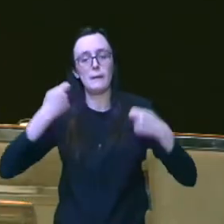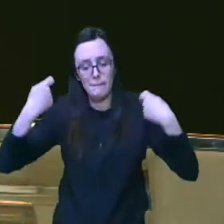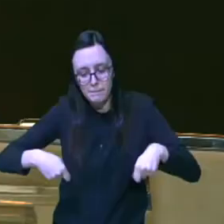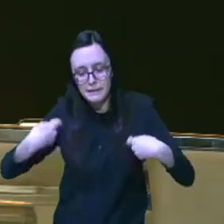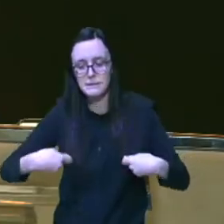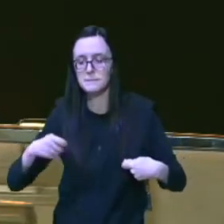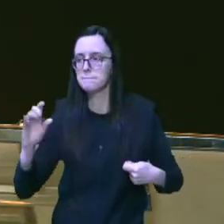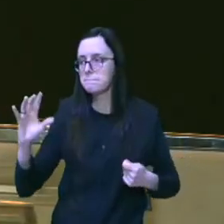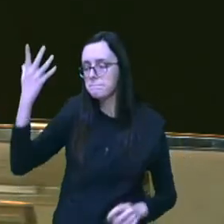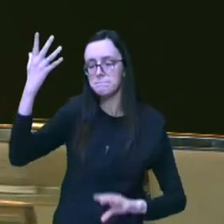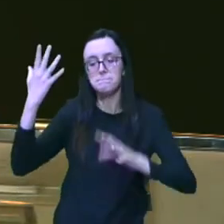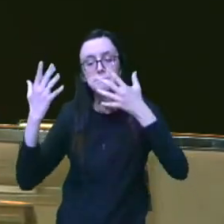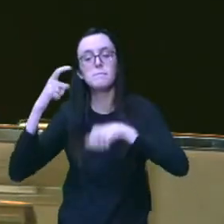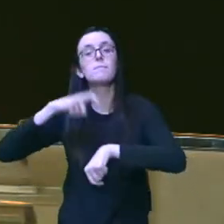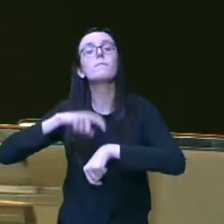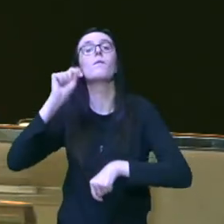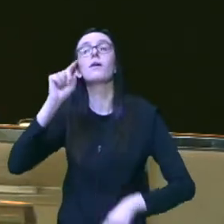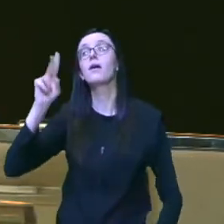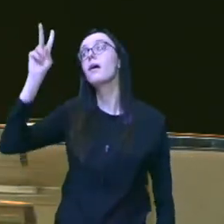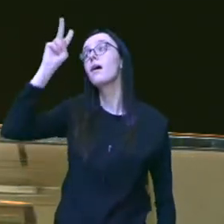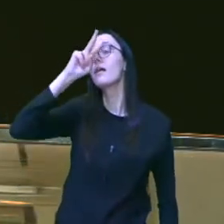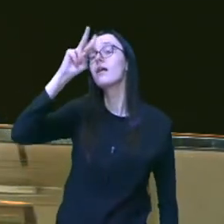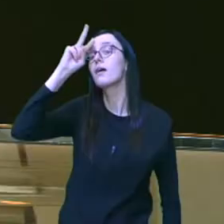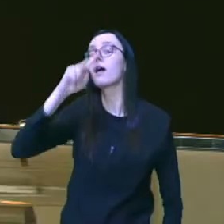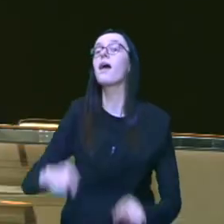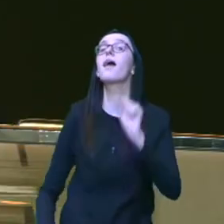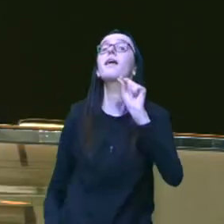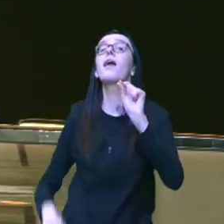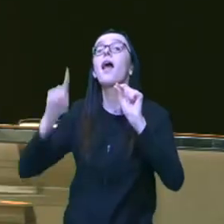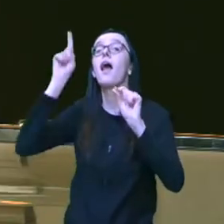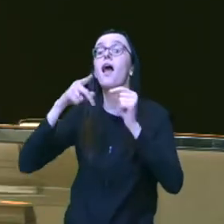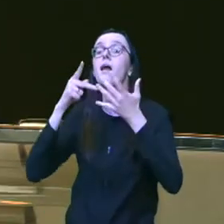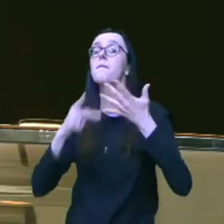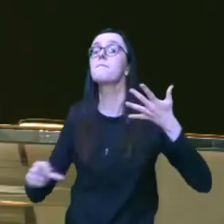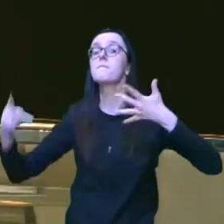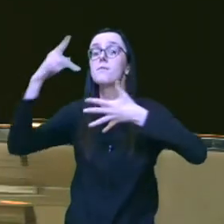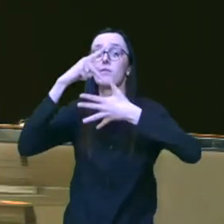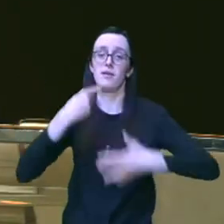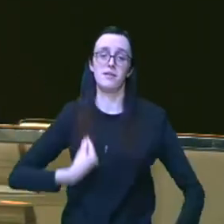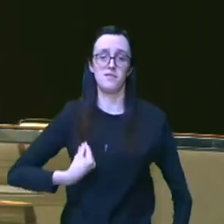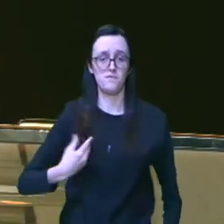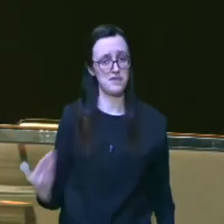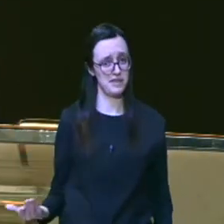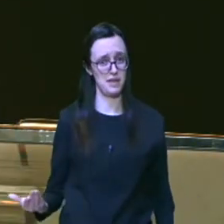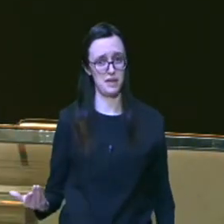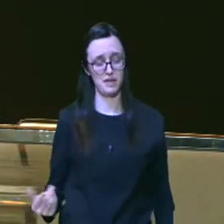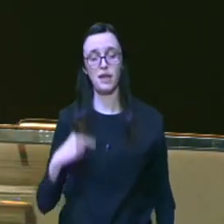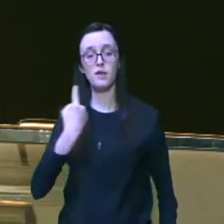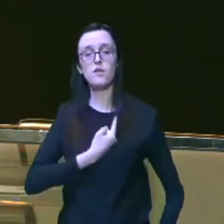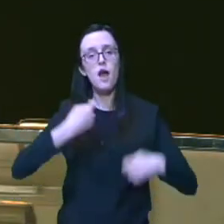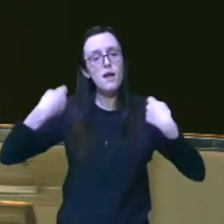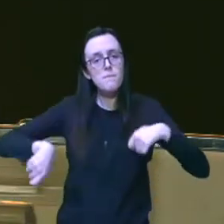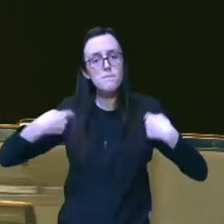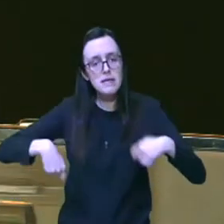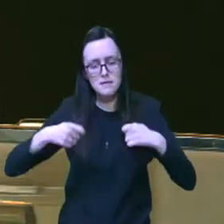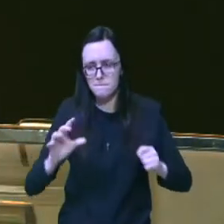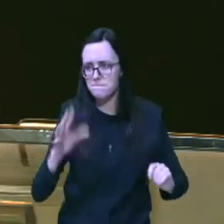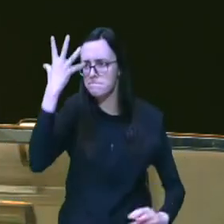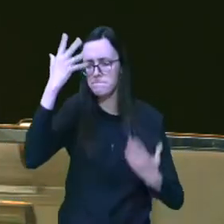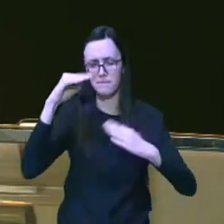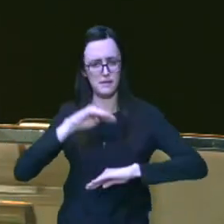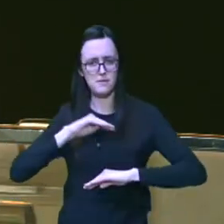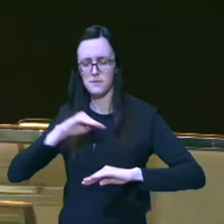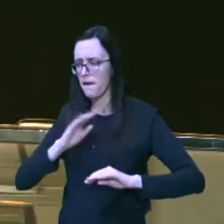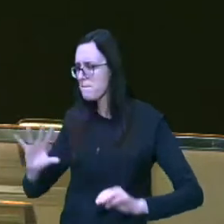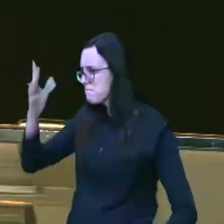por momentos para lembrarmos quem é a prioridade em nossas vidas precisamos passar por situações